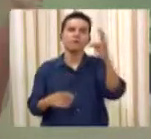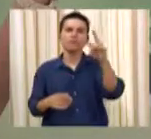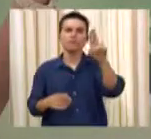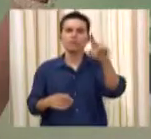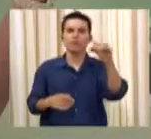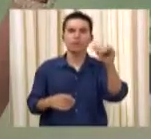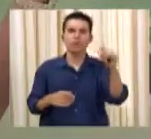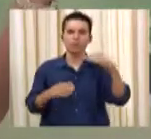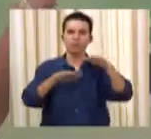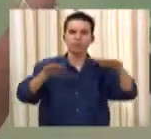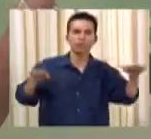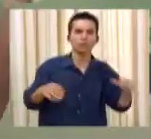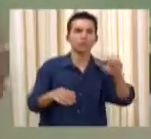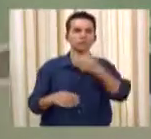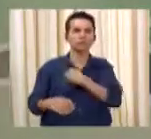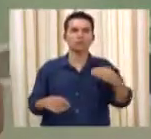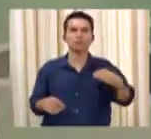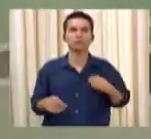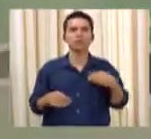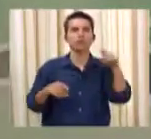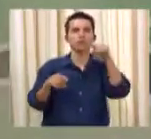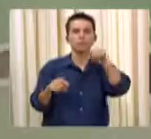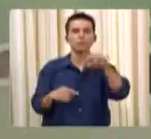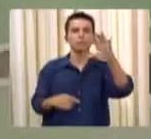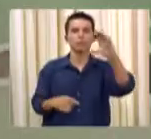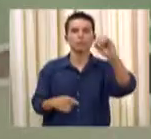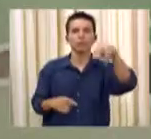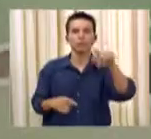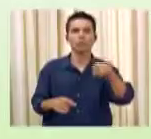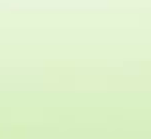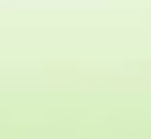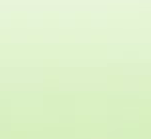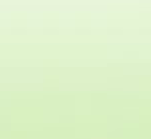Antes de continuar o debate, eu tenho uma dica para você.